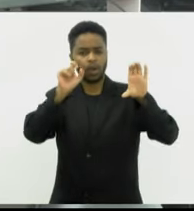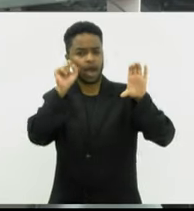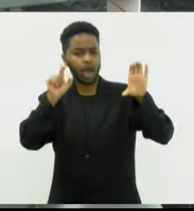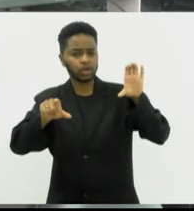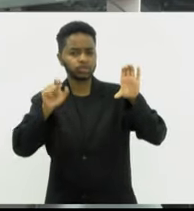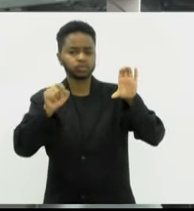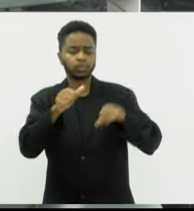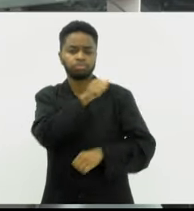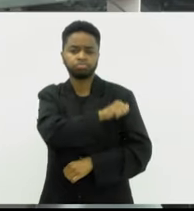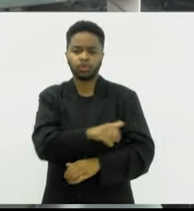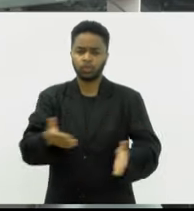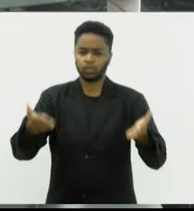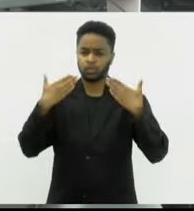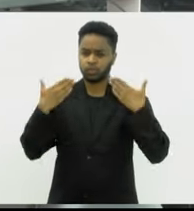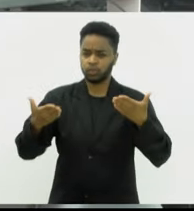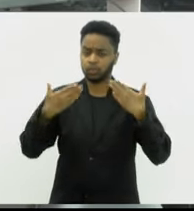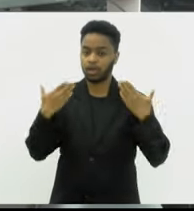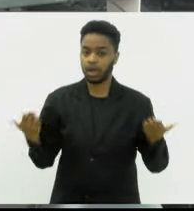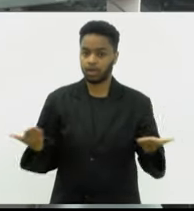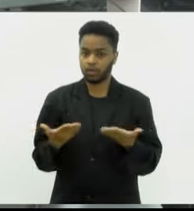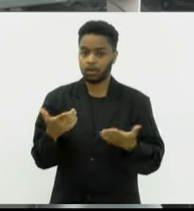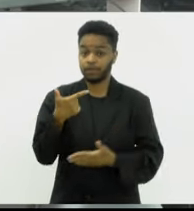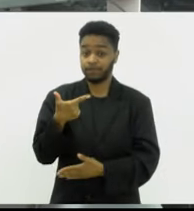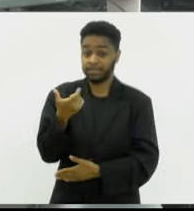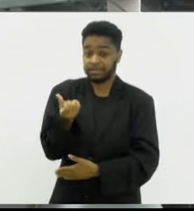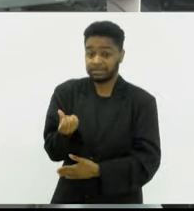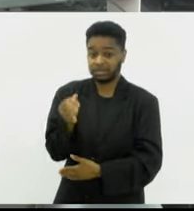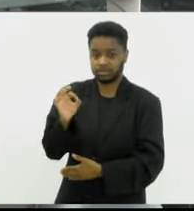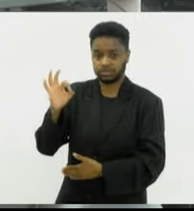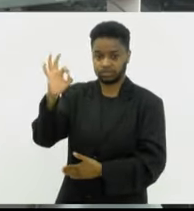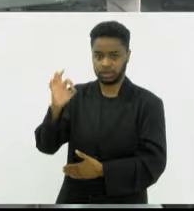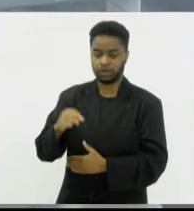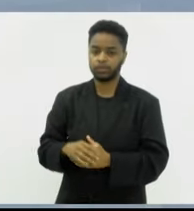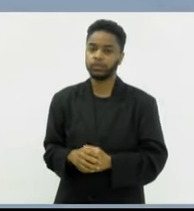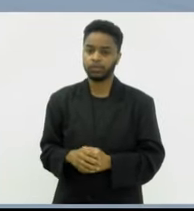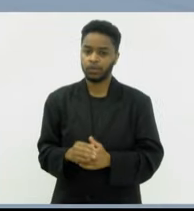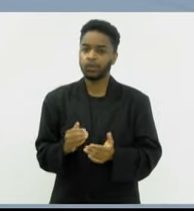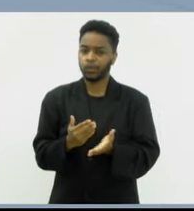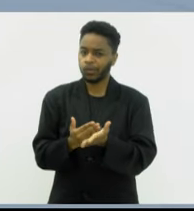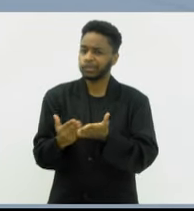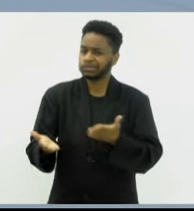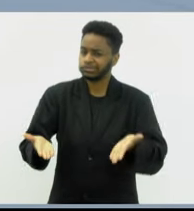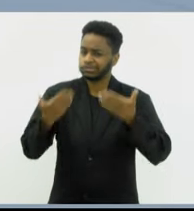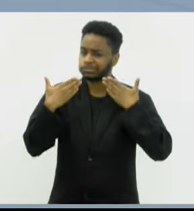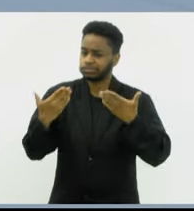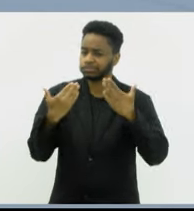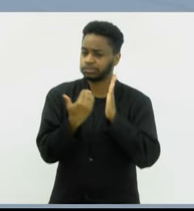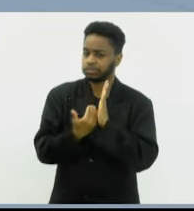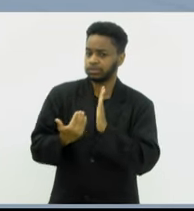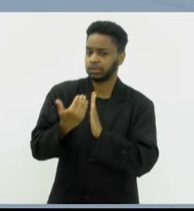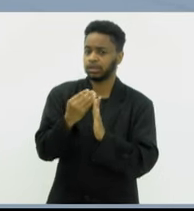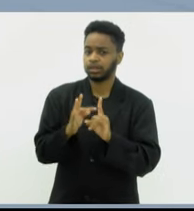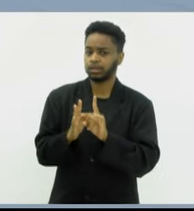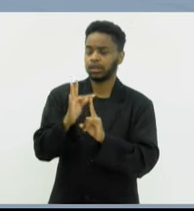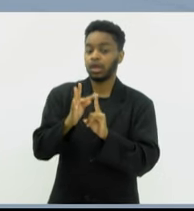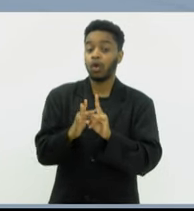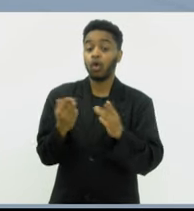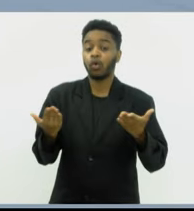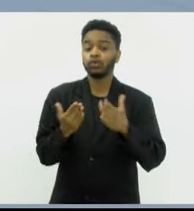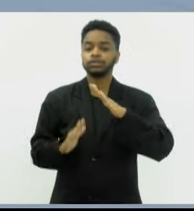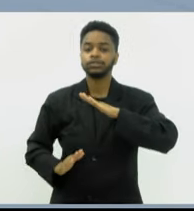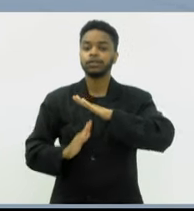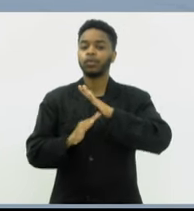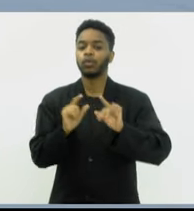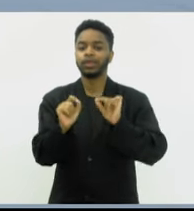Janeiro. Muito calor nesse momento. 26 graus. Começando a esquentar. A previsão de máxima hoje é de